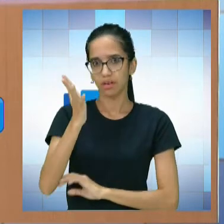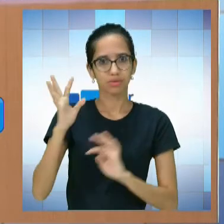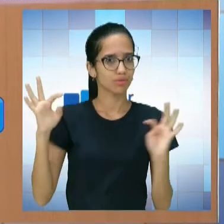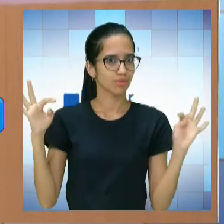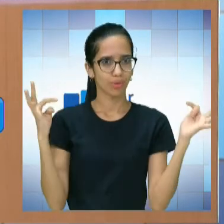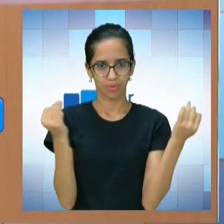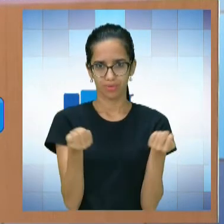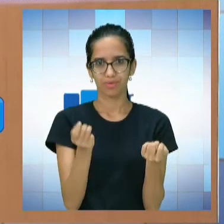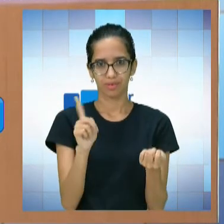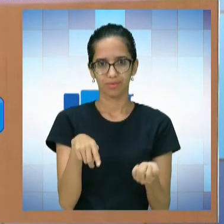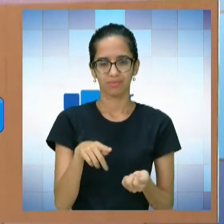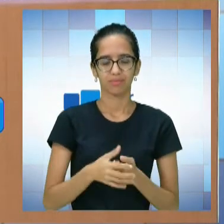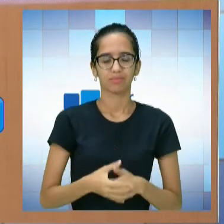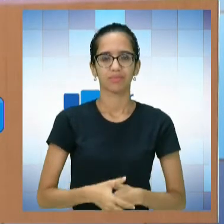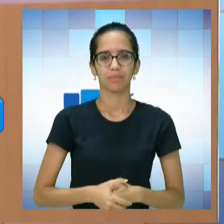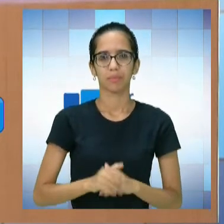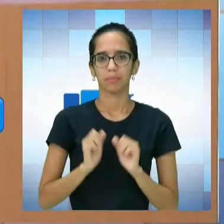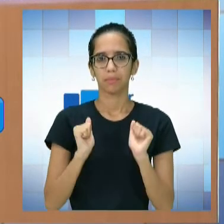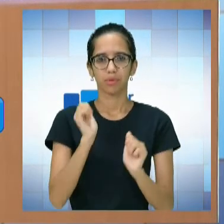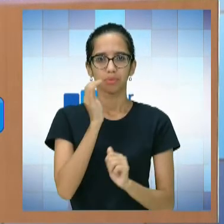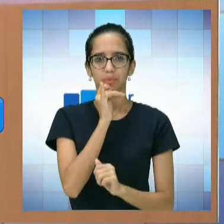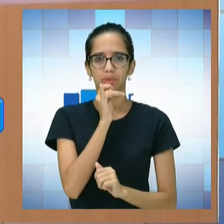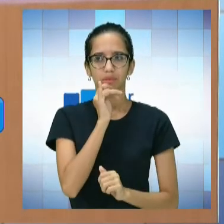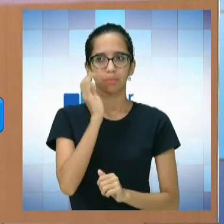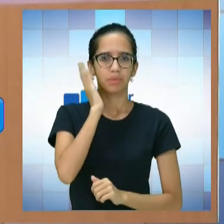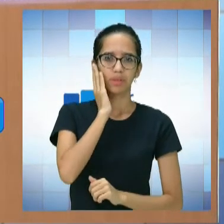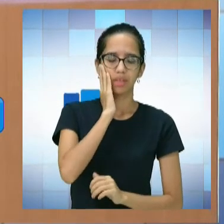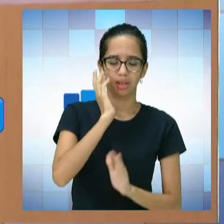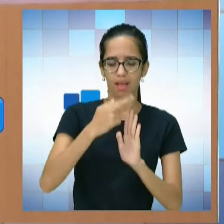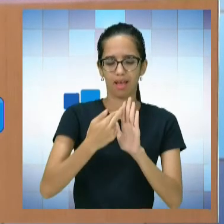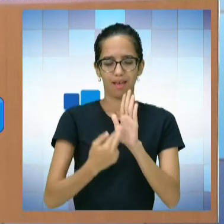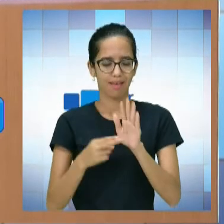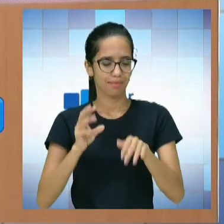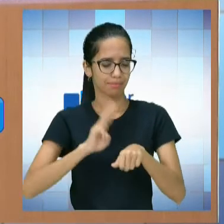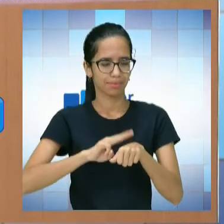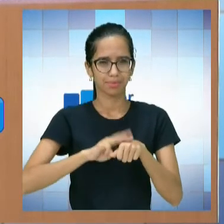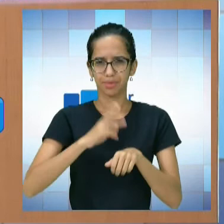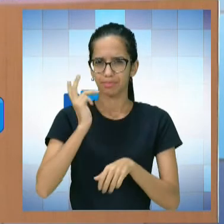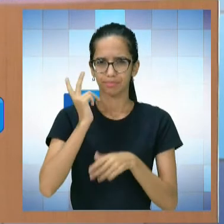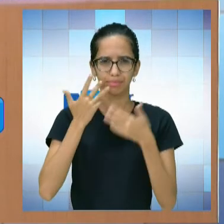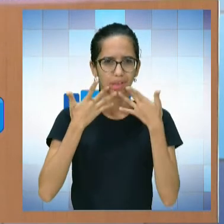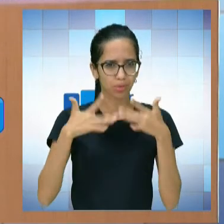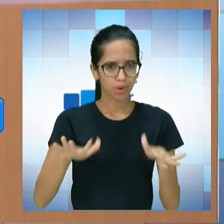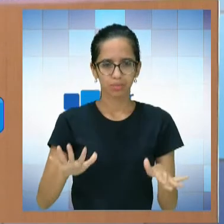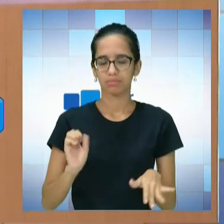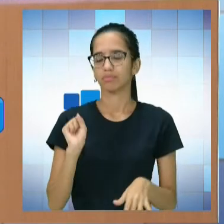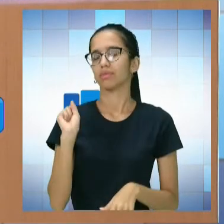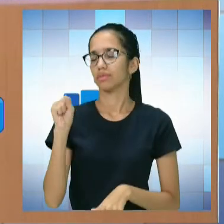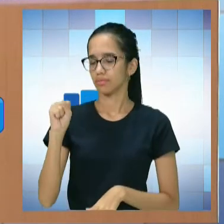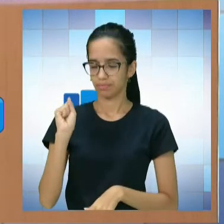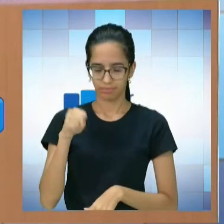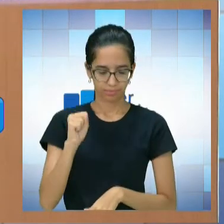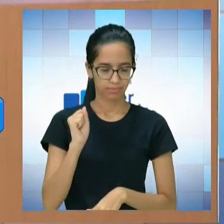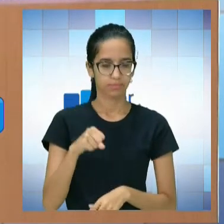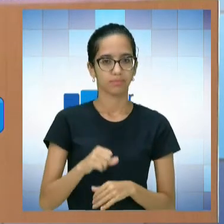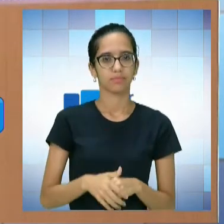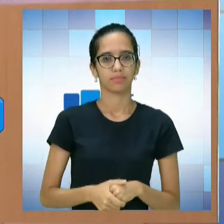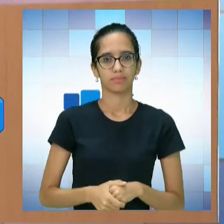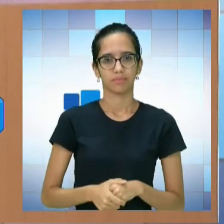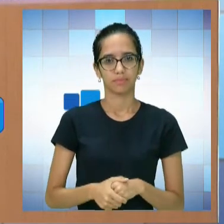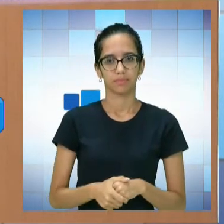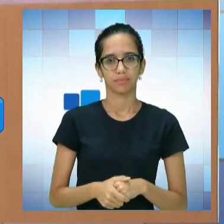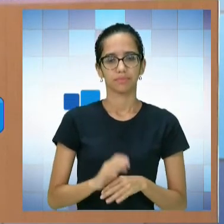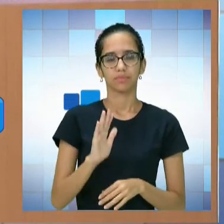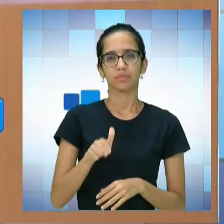mundo. Então, dá para entender, por exemplo, as regras da matemática com naturalidade. Sim, com certeza. É assim, o